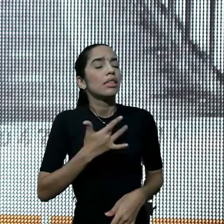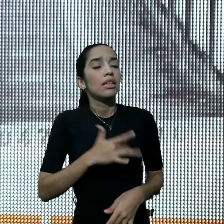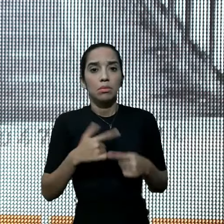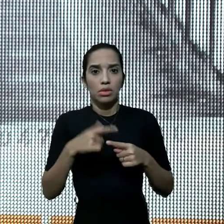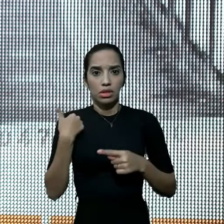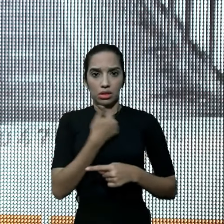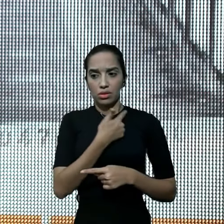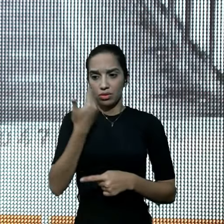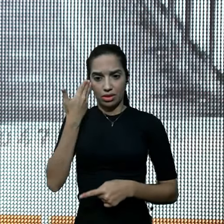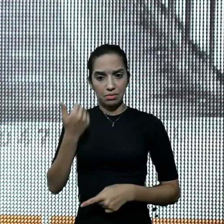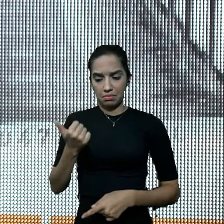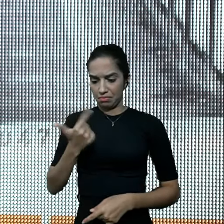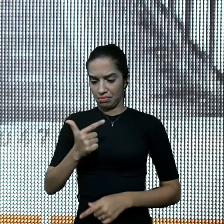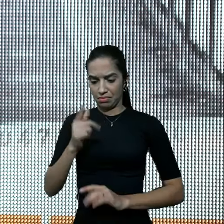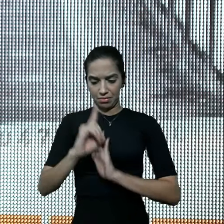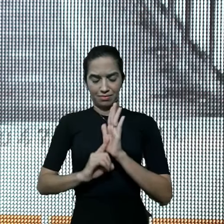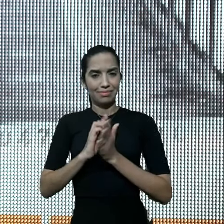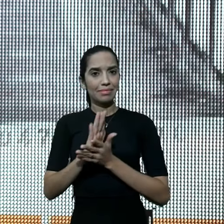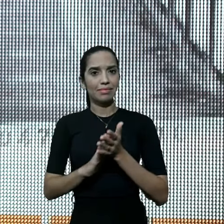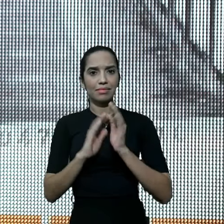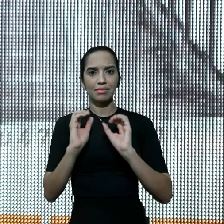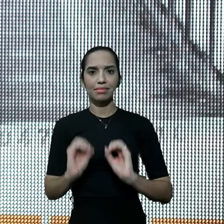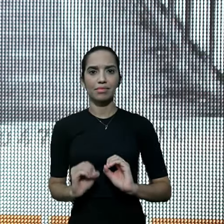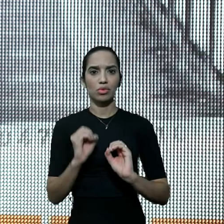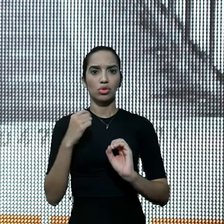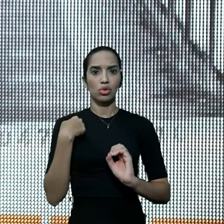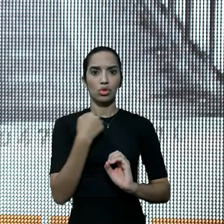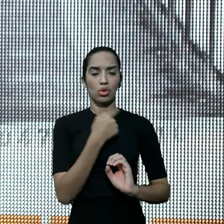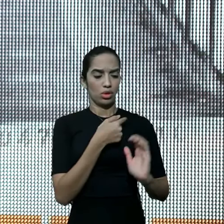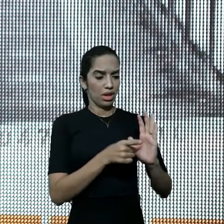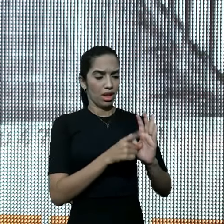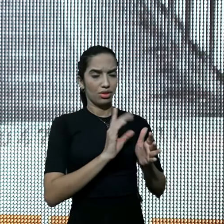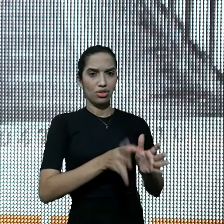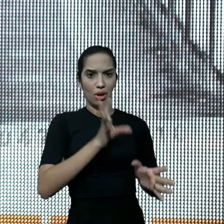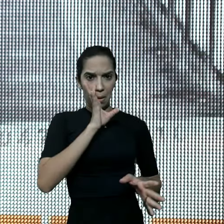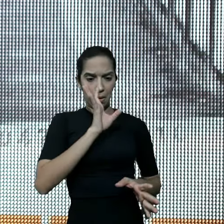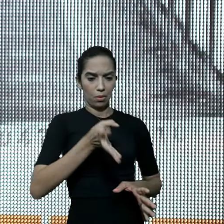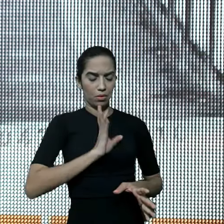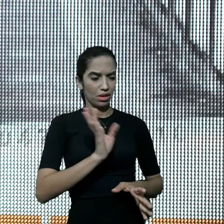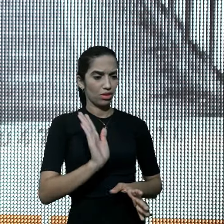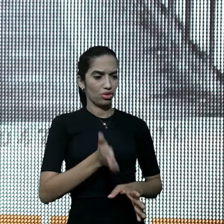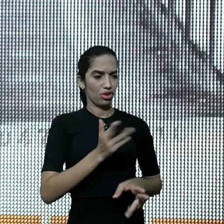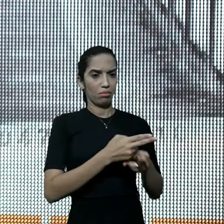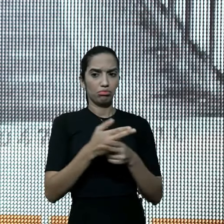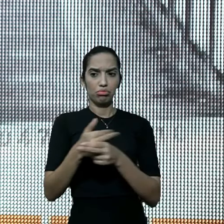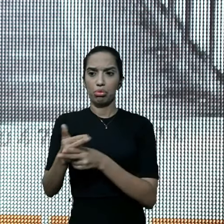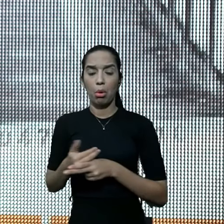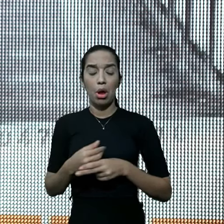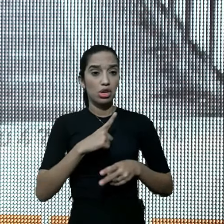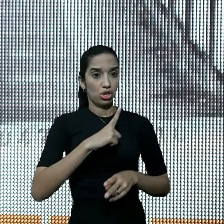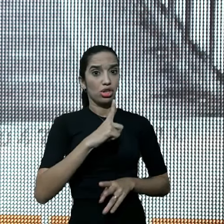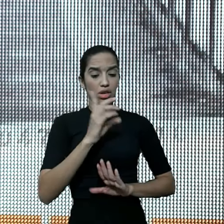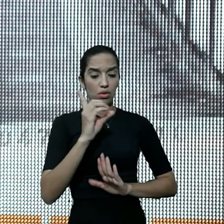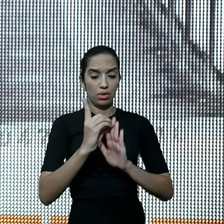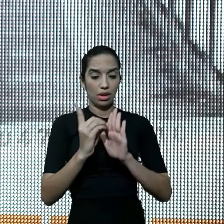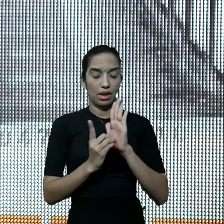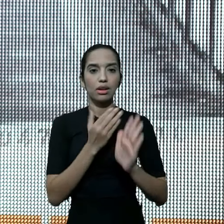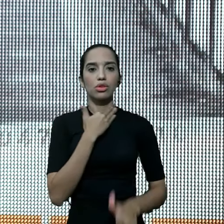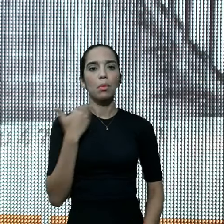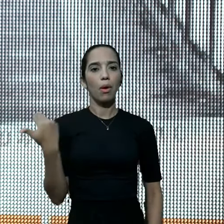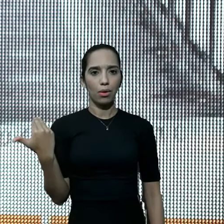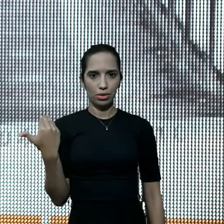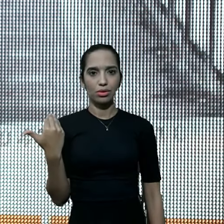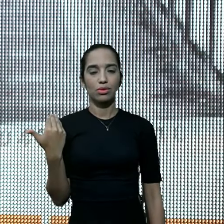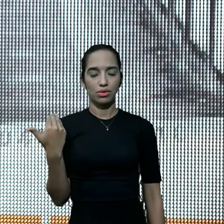nós não temos direito a nada, nós somos condenados, nós estamos perdidos, na verdade nós já estamos com o decreto de morte,